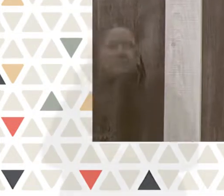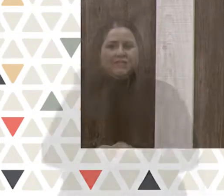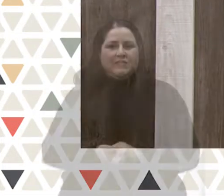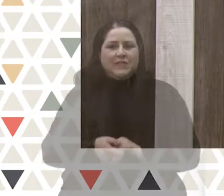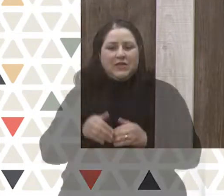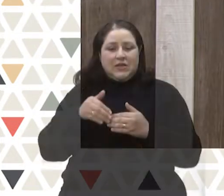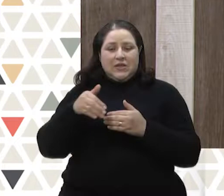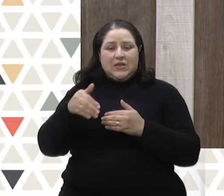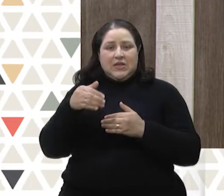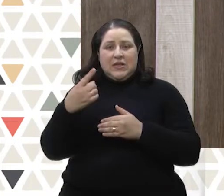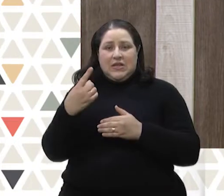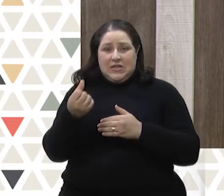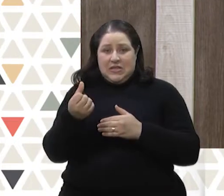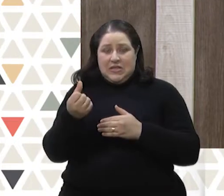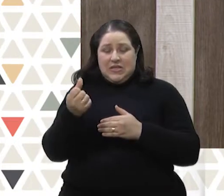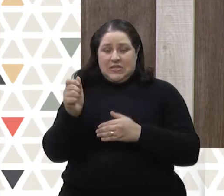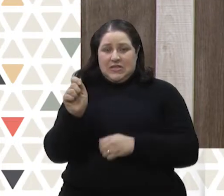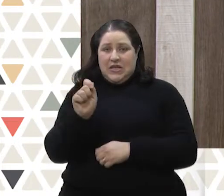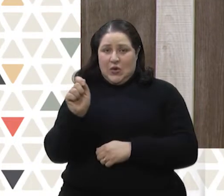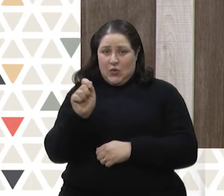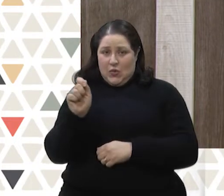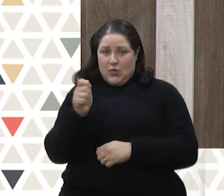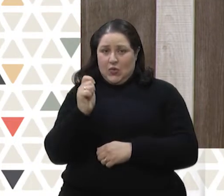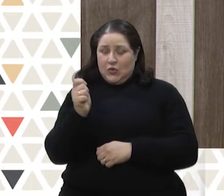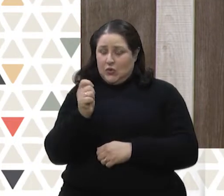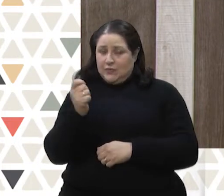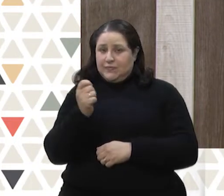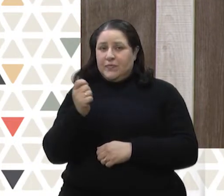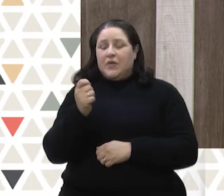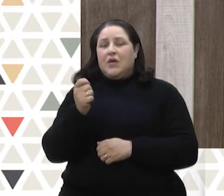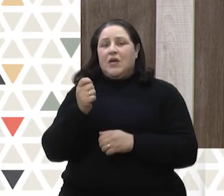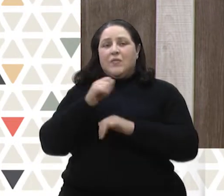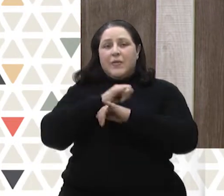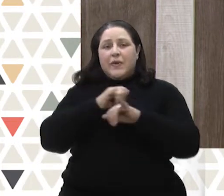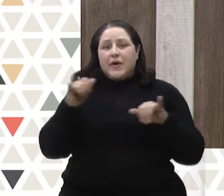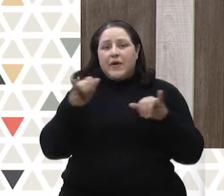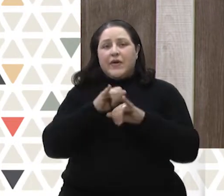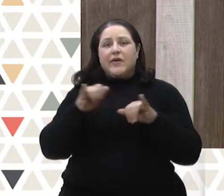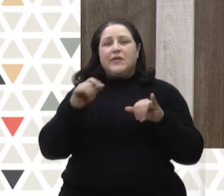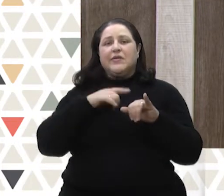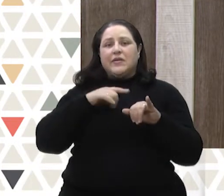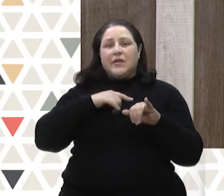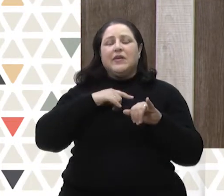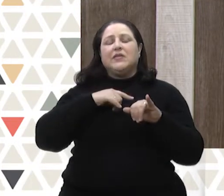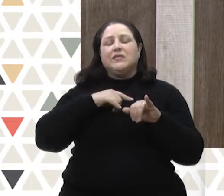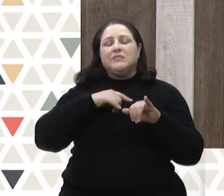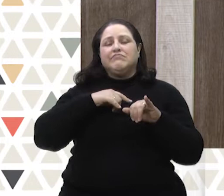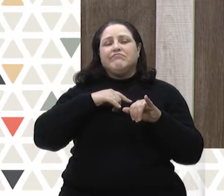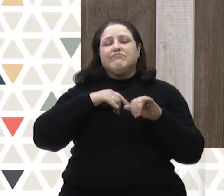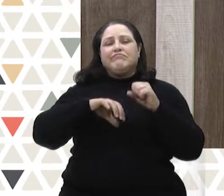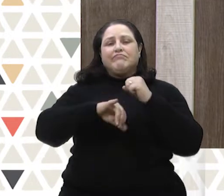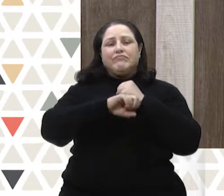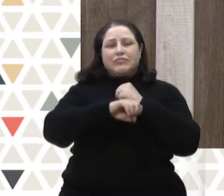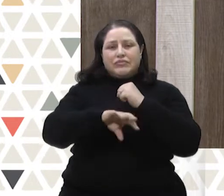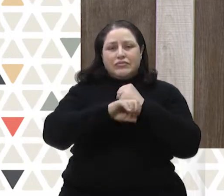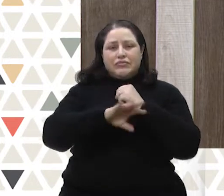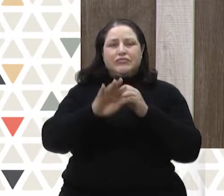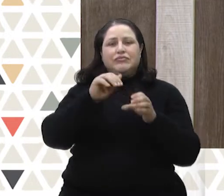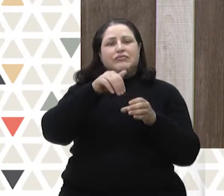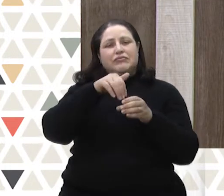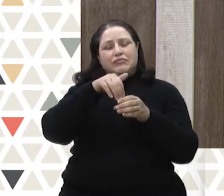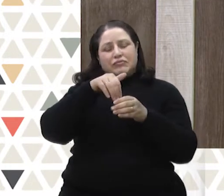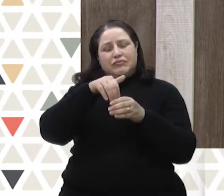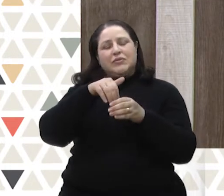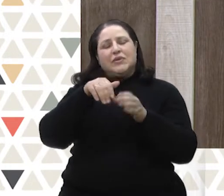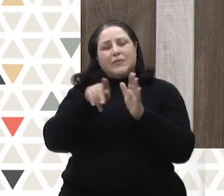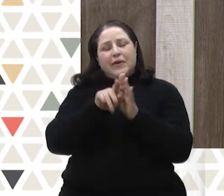A partir do dia 16 de agosto, as propagandas eleitorais começam a rodar nos veículos de comunicação e